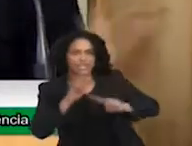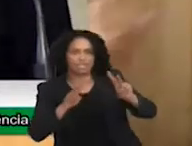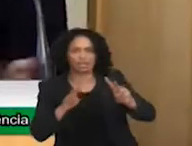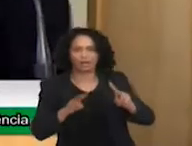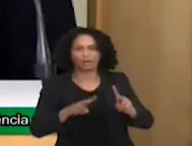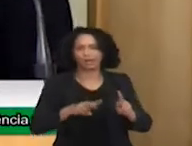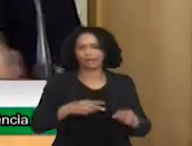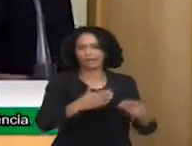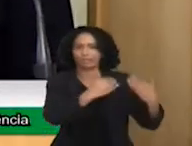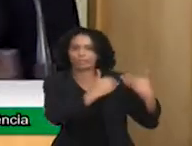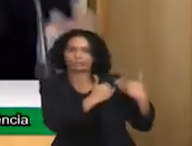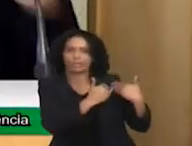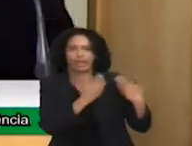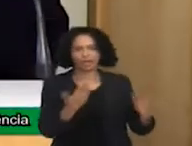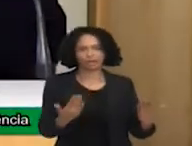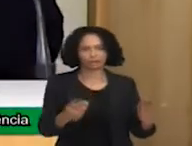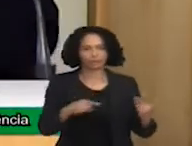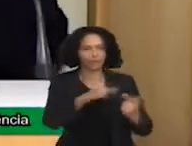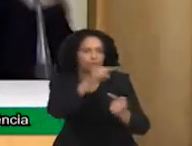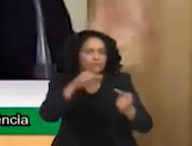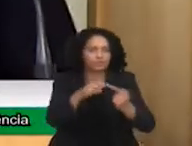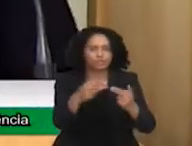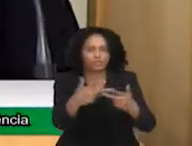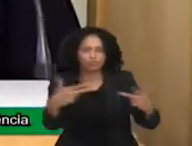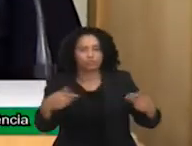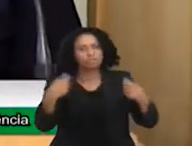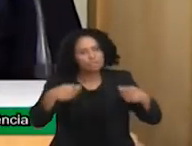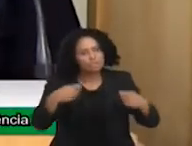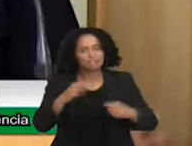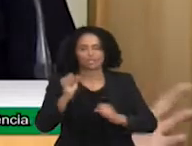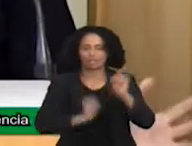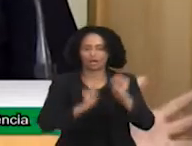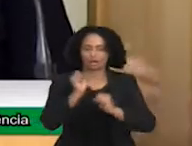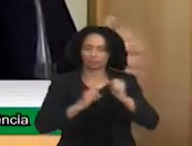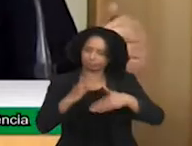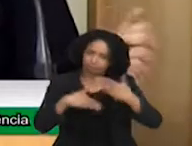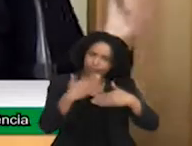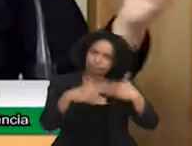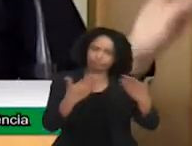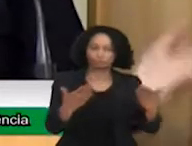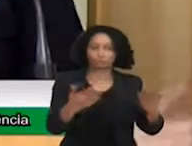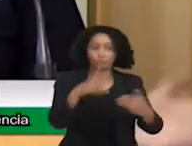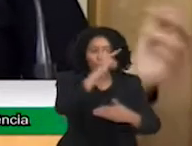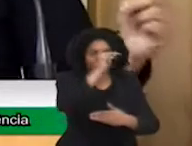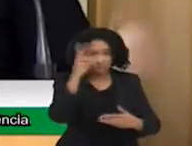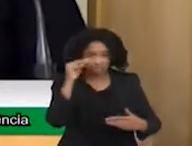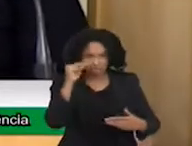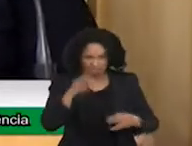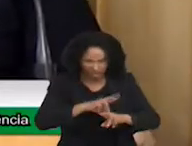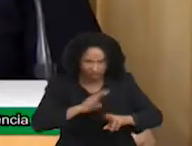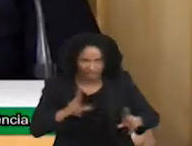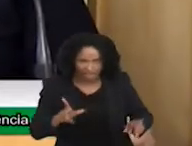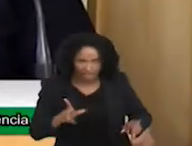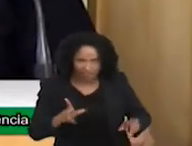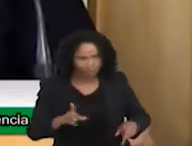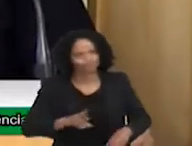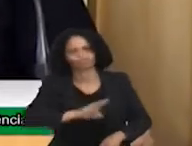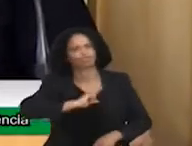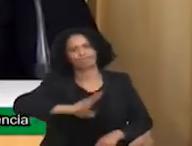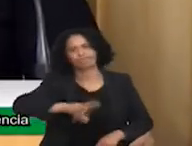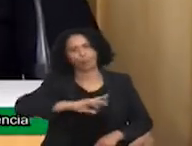o sistema dessa empresa funcione. Não é diferente com o município, não é diferente com o Estado, não é diferente